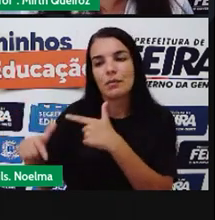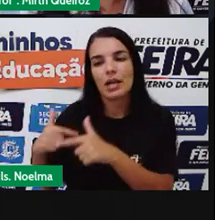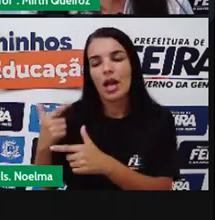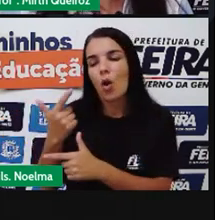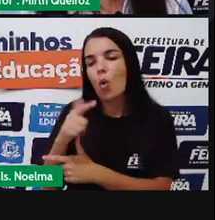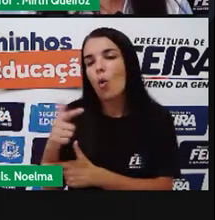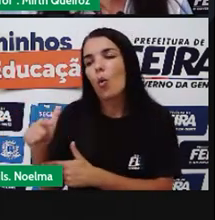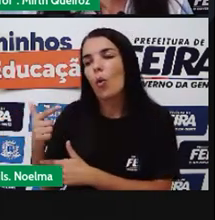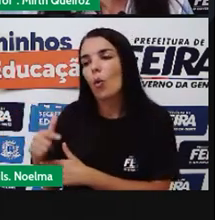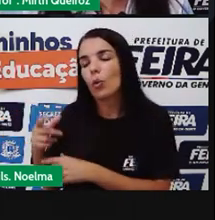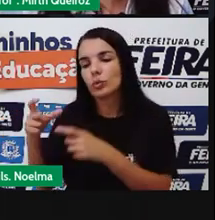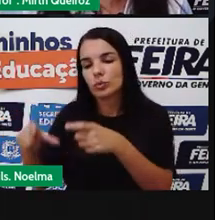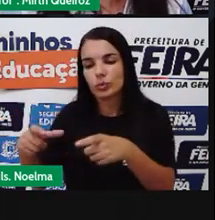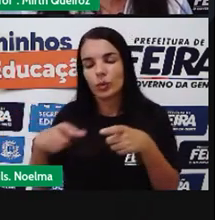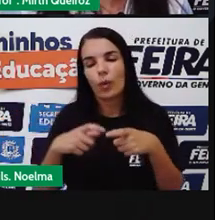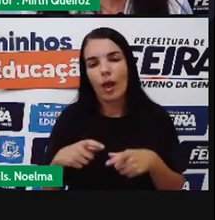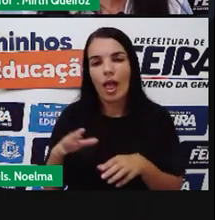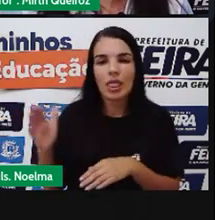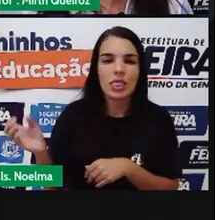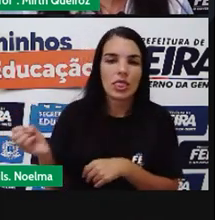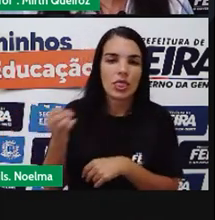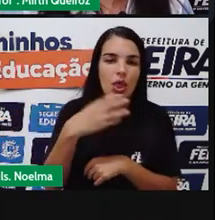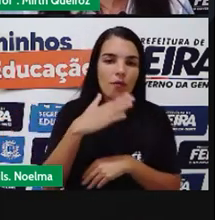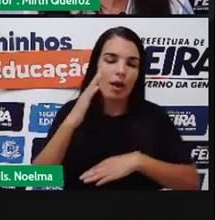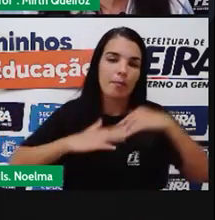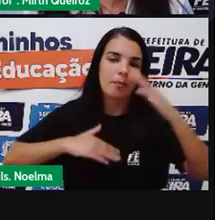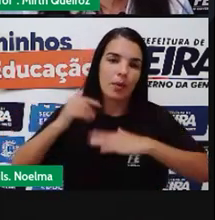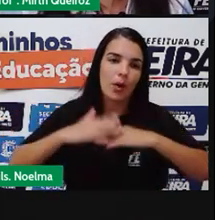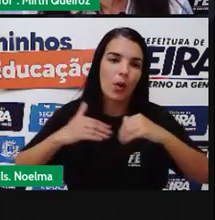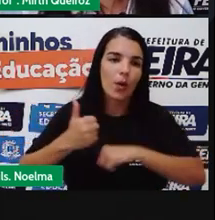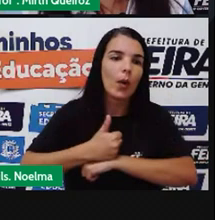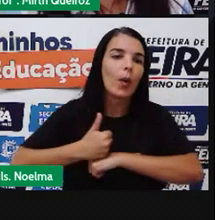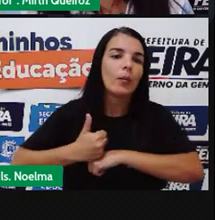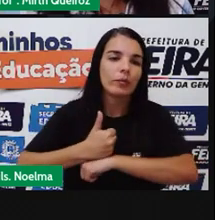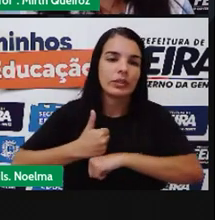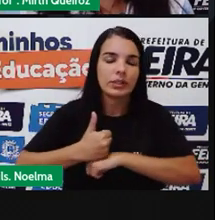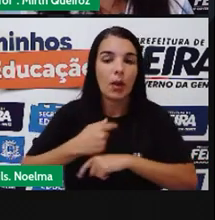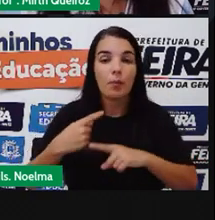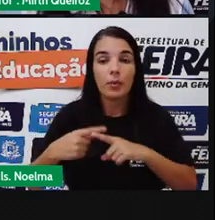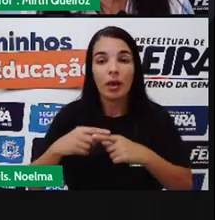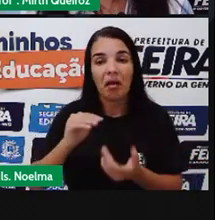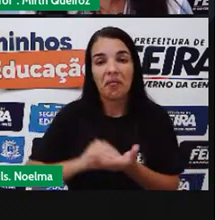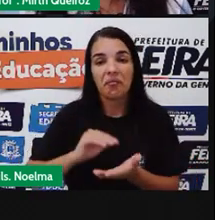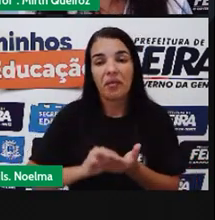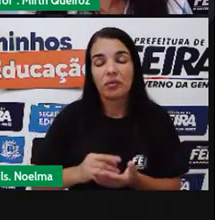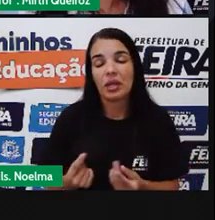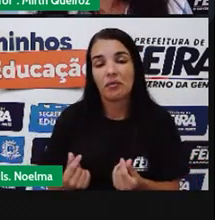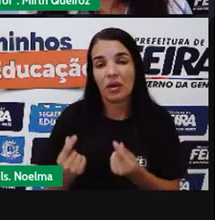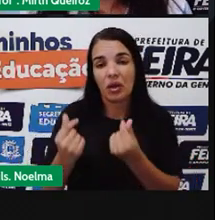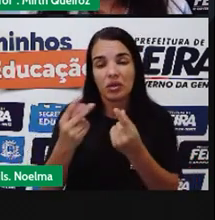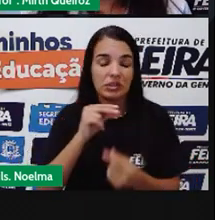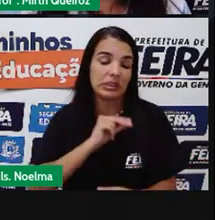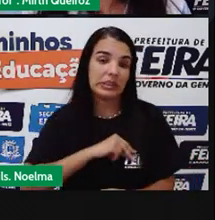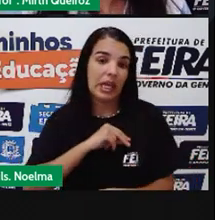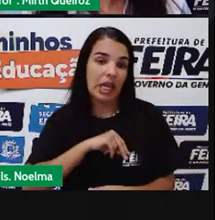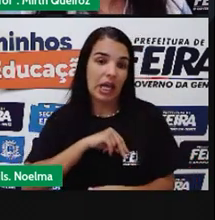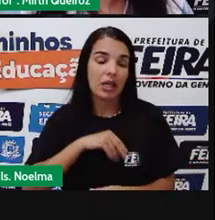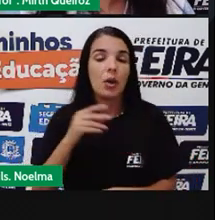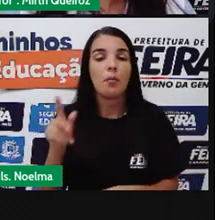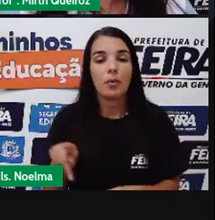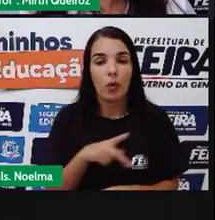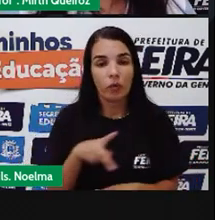Estudar Ter uma nova Profissão Devido A falta De valorização Dos professores